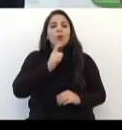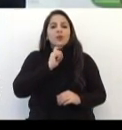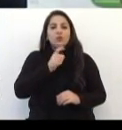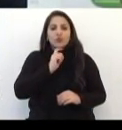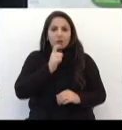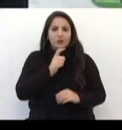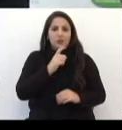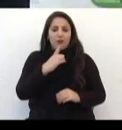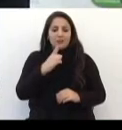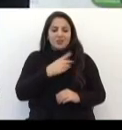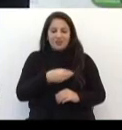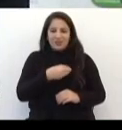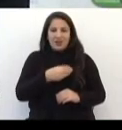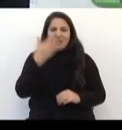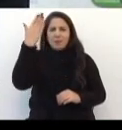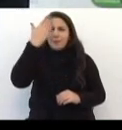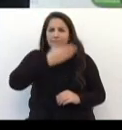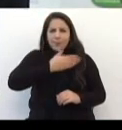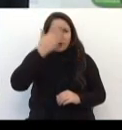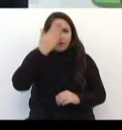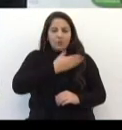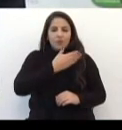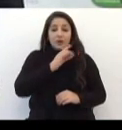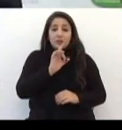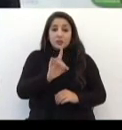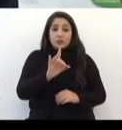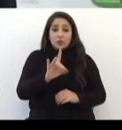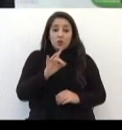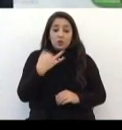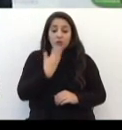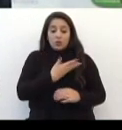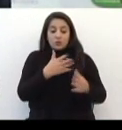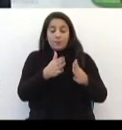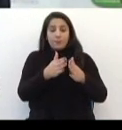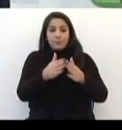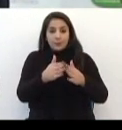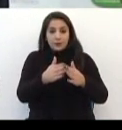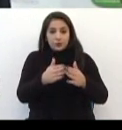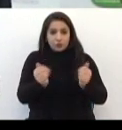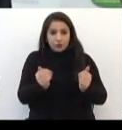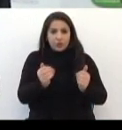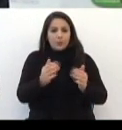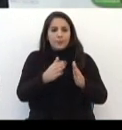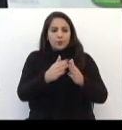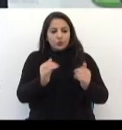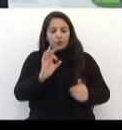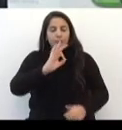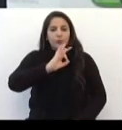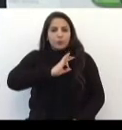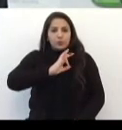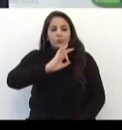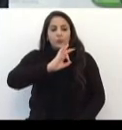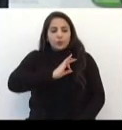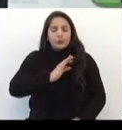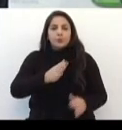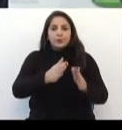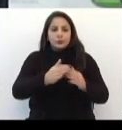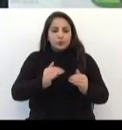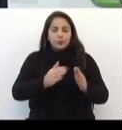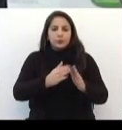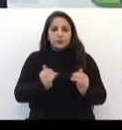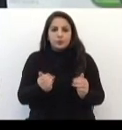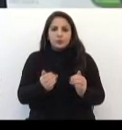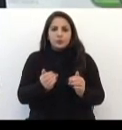Isso está mais do que provado De apenas a gente pedir Brigadianos Policiais Viaturas